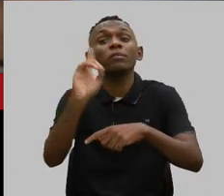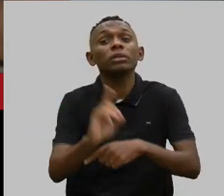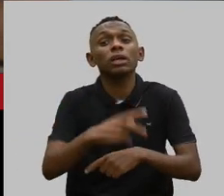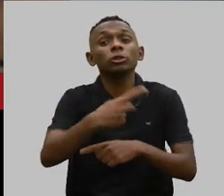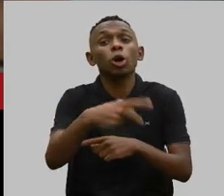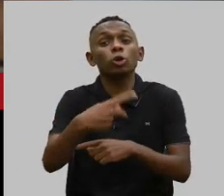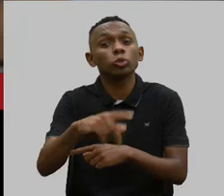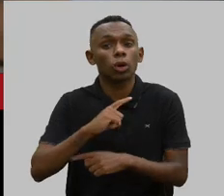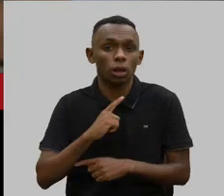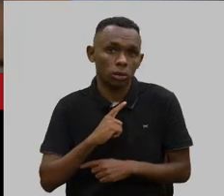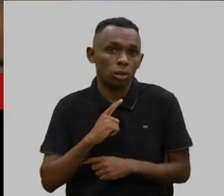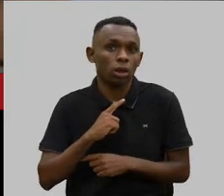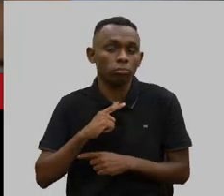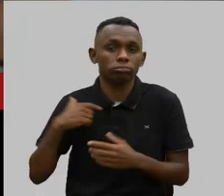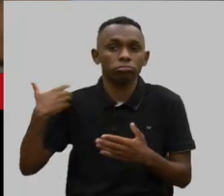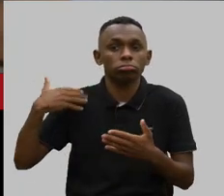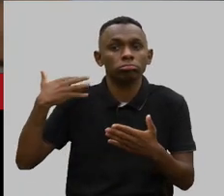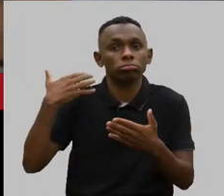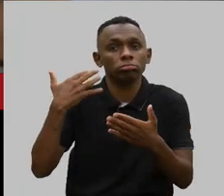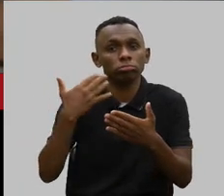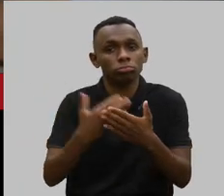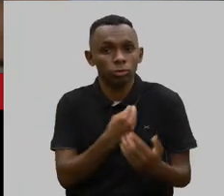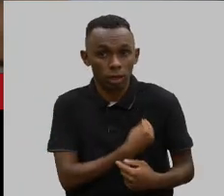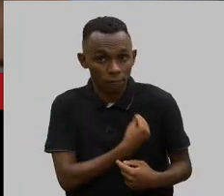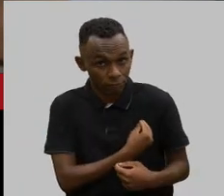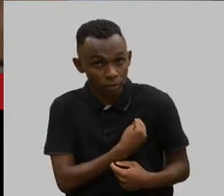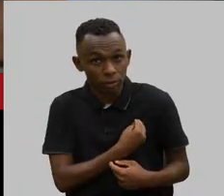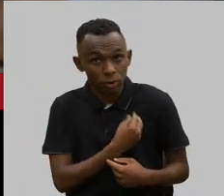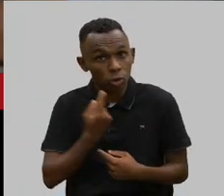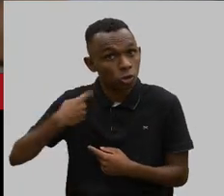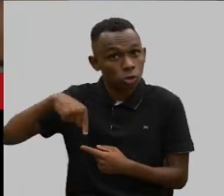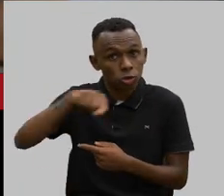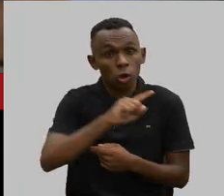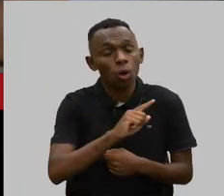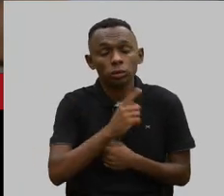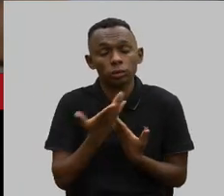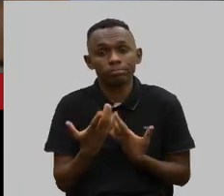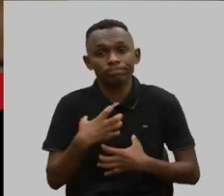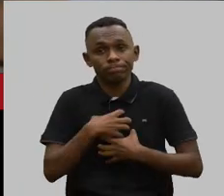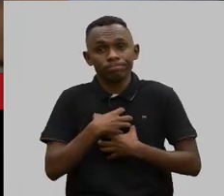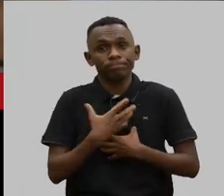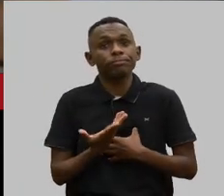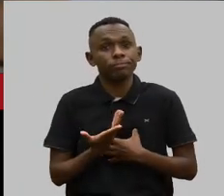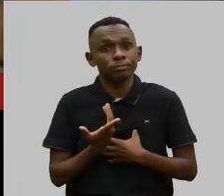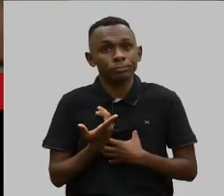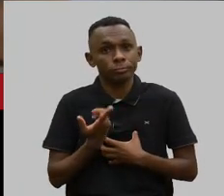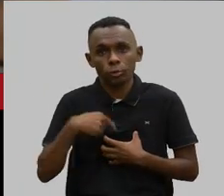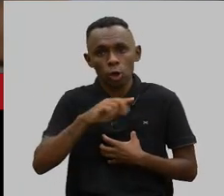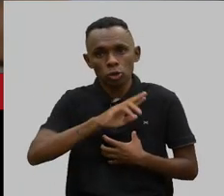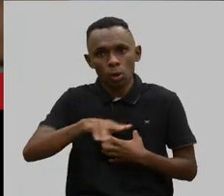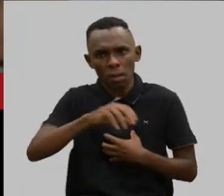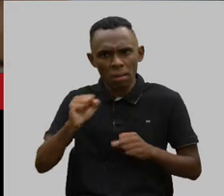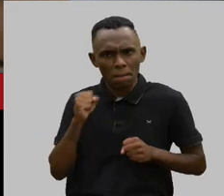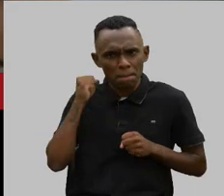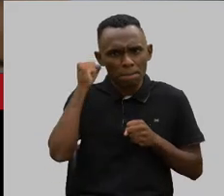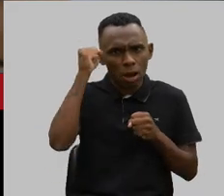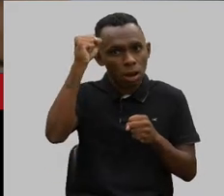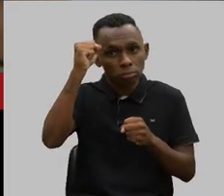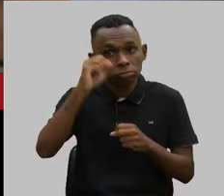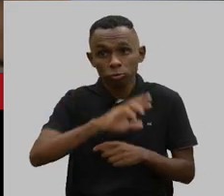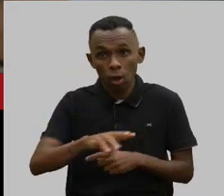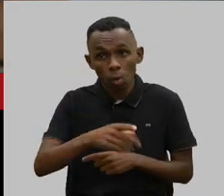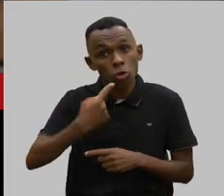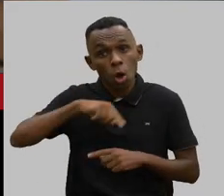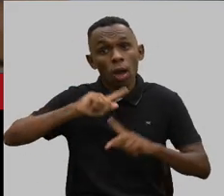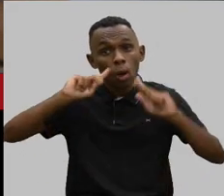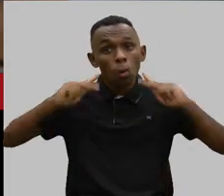teve no longo da sua vida? Não estamos imunes, não somos super-hermãs, somos